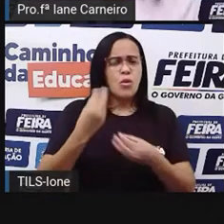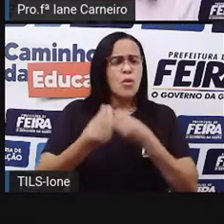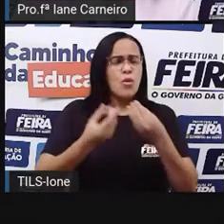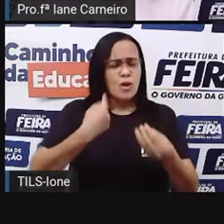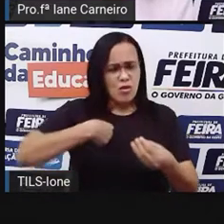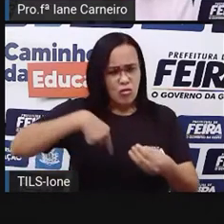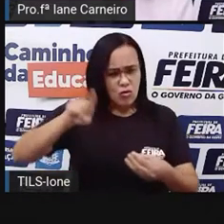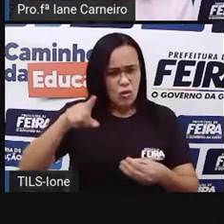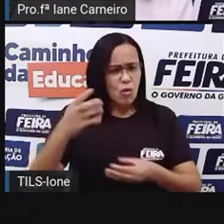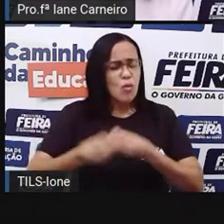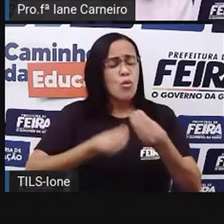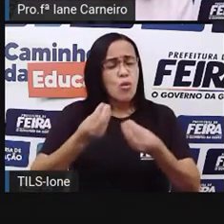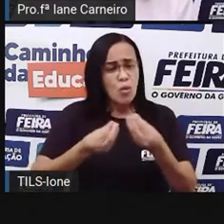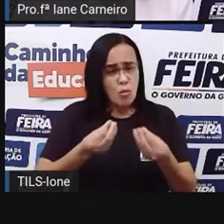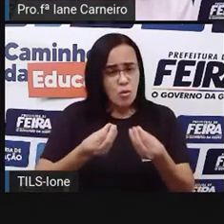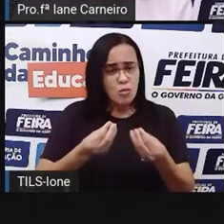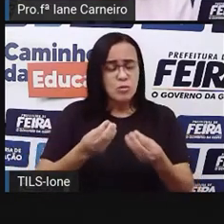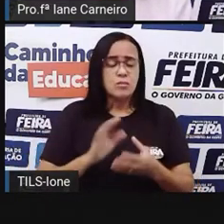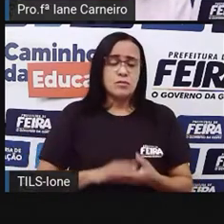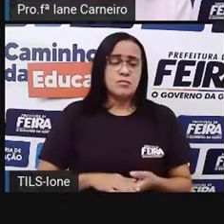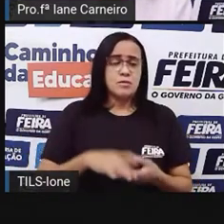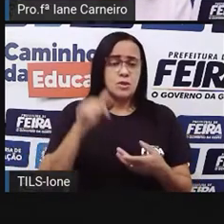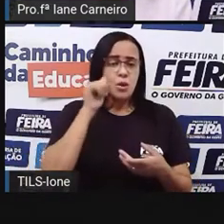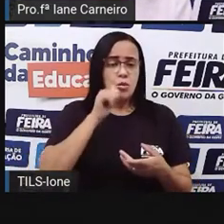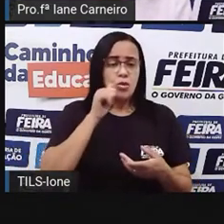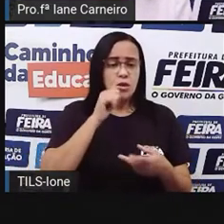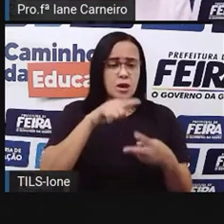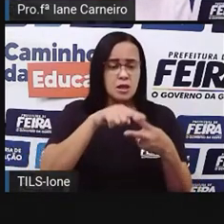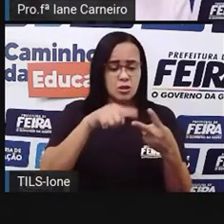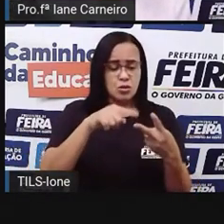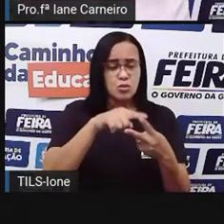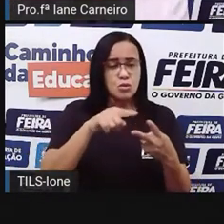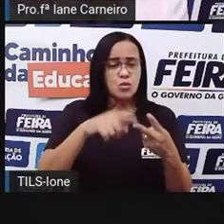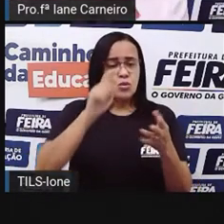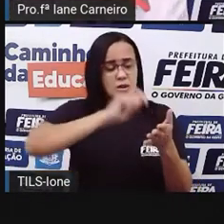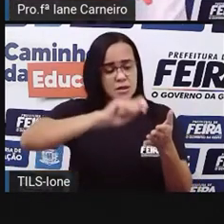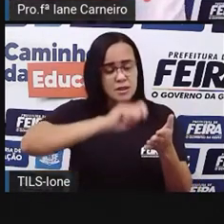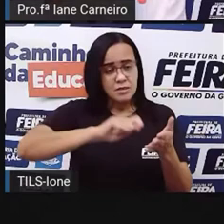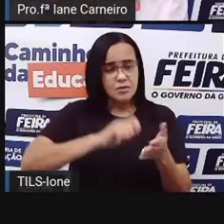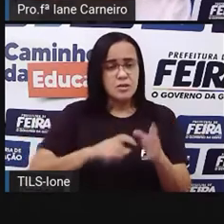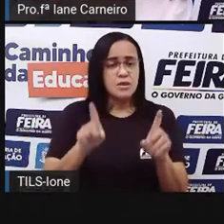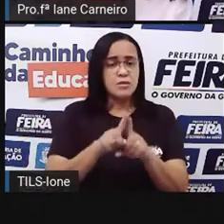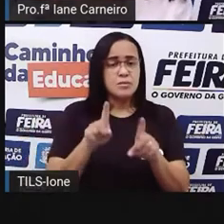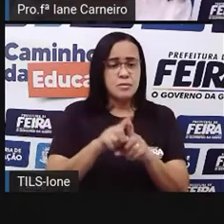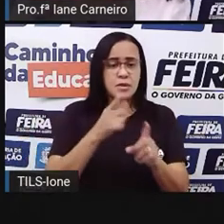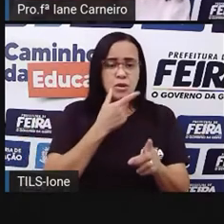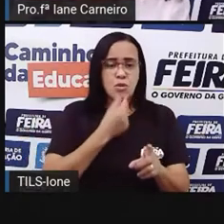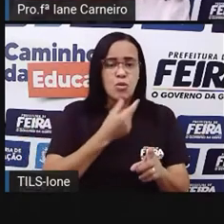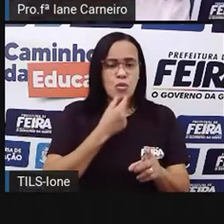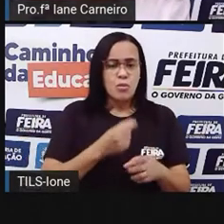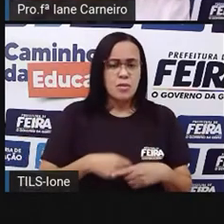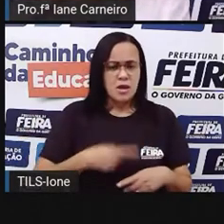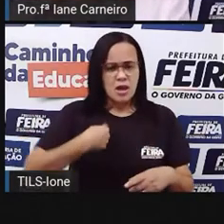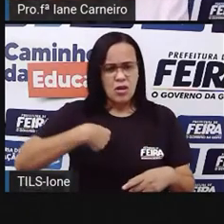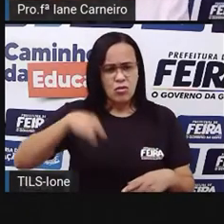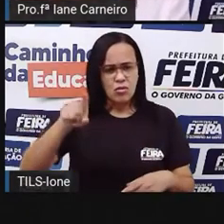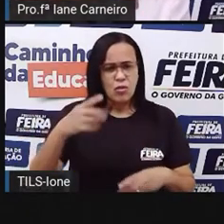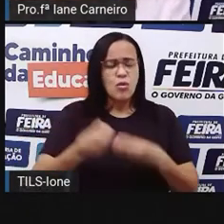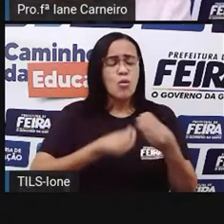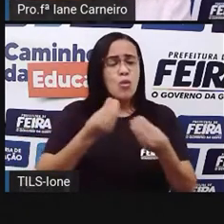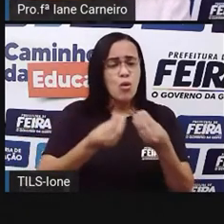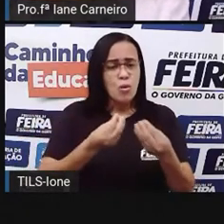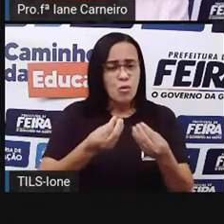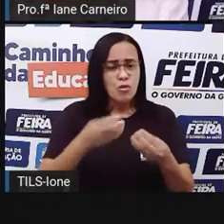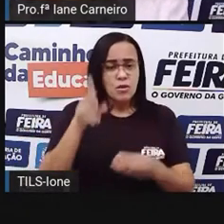Zanetti, Renata Bueno e Fernando de Almeida. Tá joia? Olha só, Como Vou. Então a Pró vai